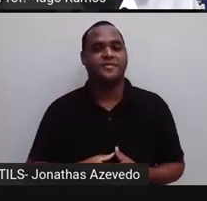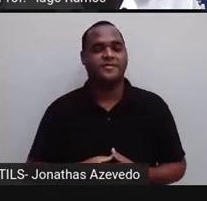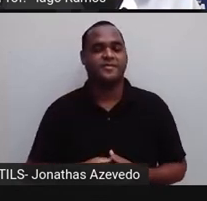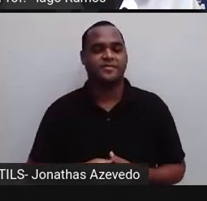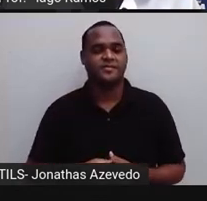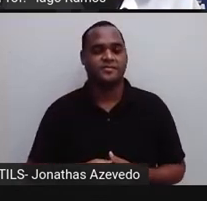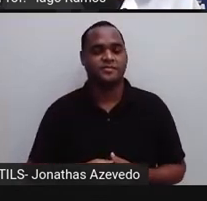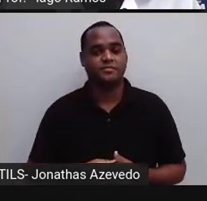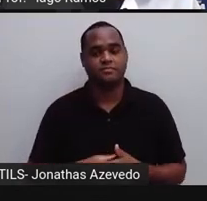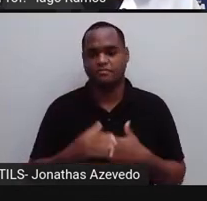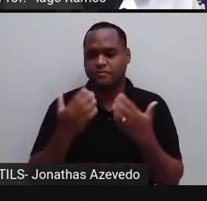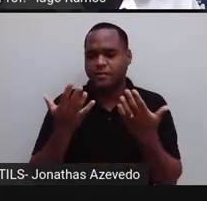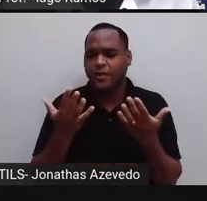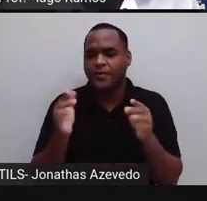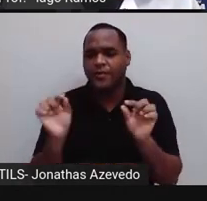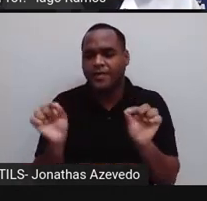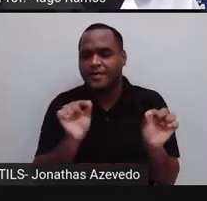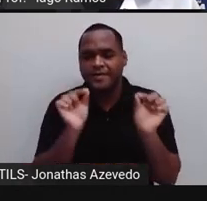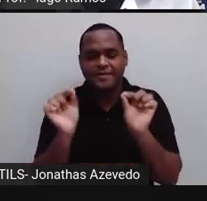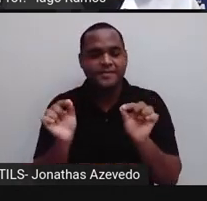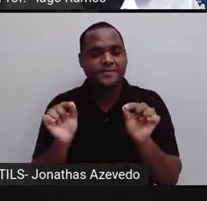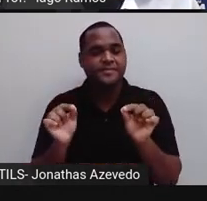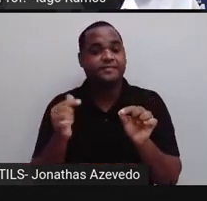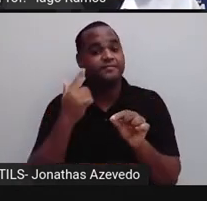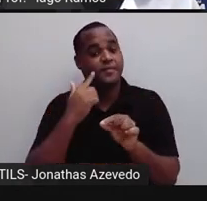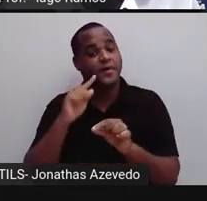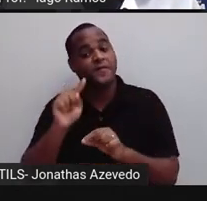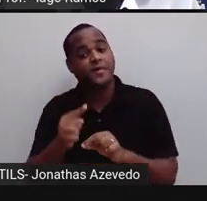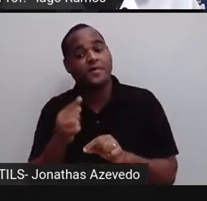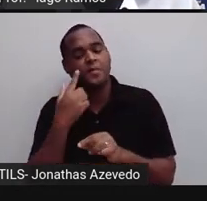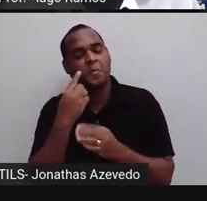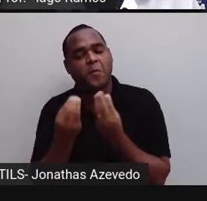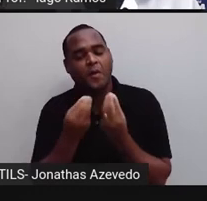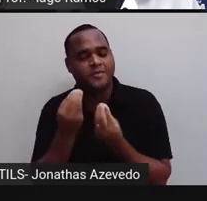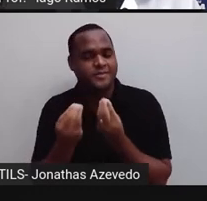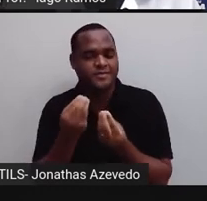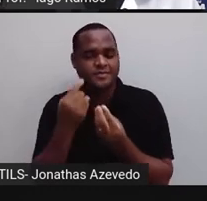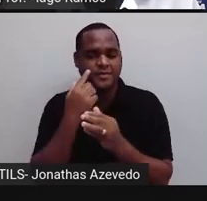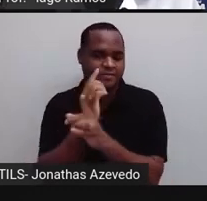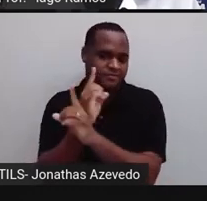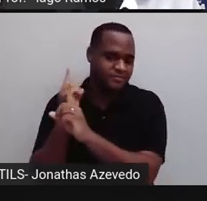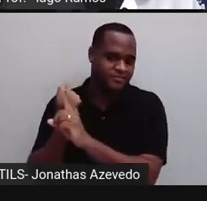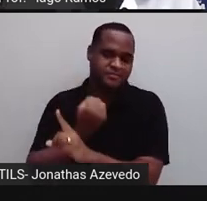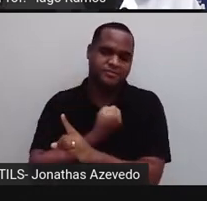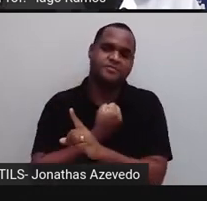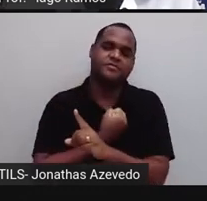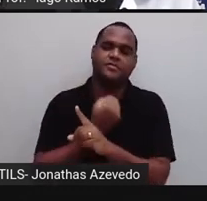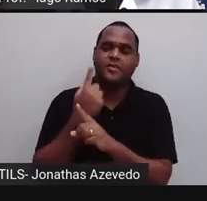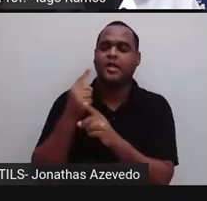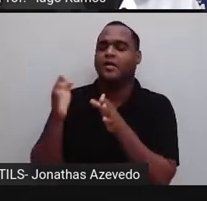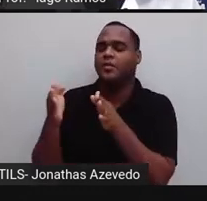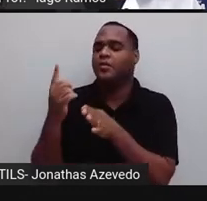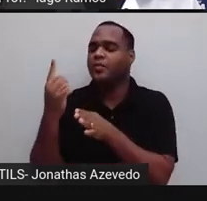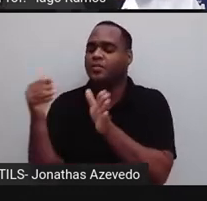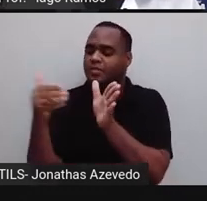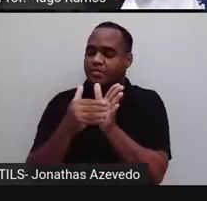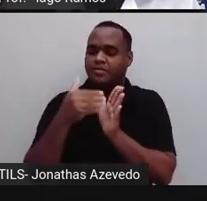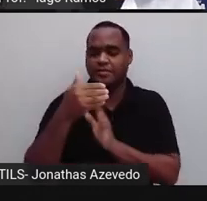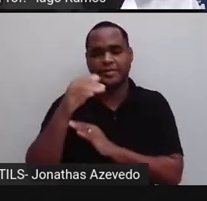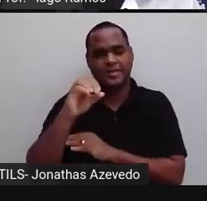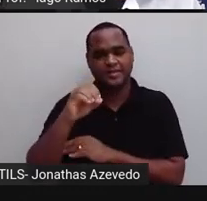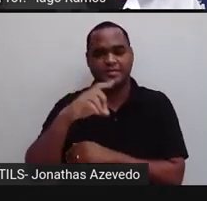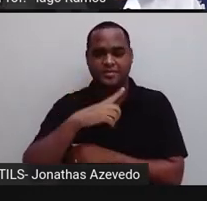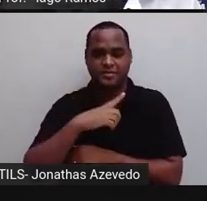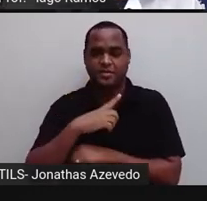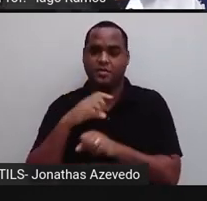até onde? Até onde essa vírgula vai parar para a gente achar esse número entre 1 e 10, né? E